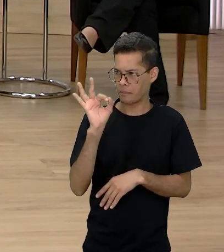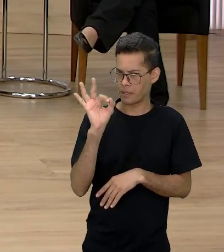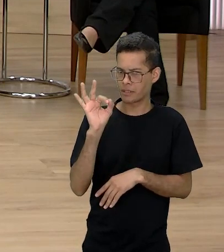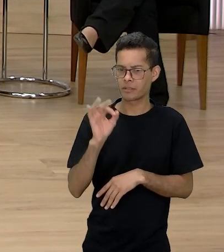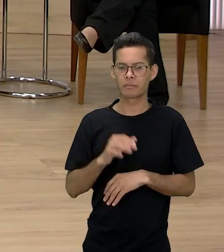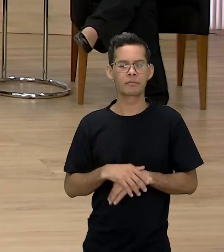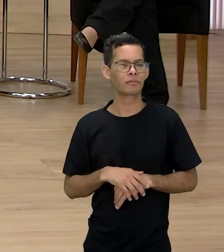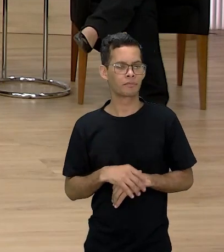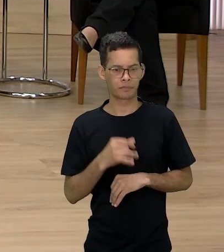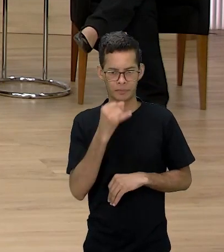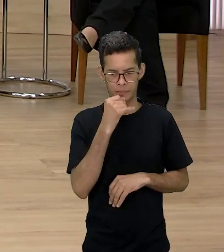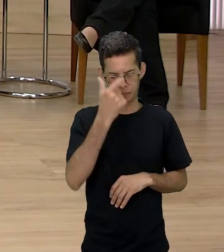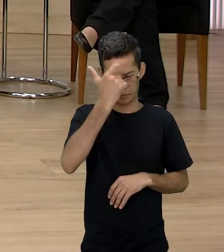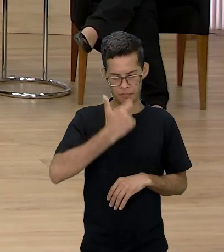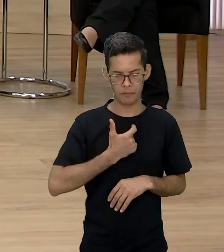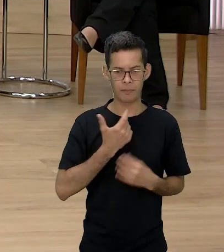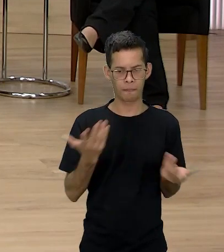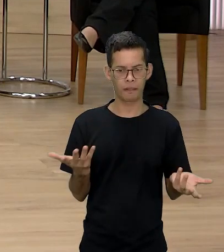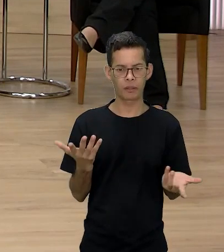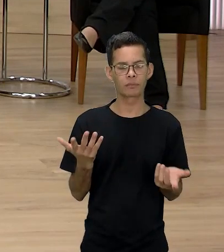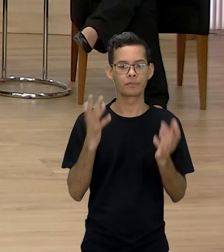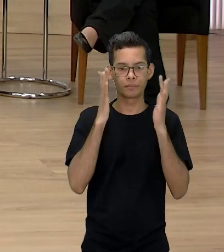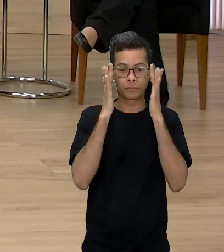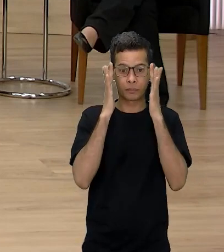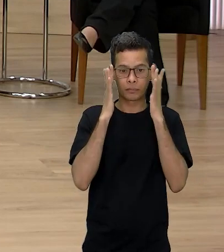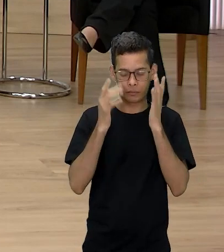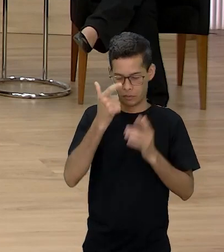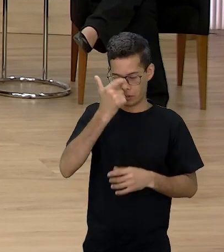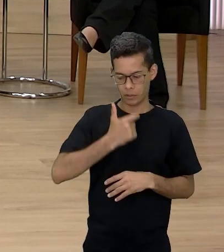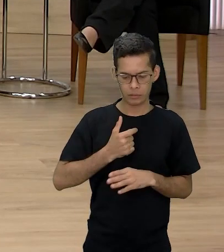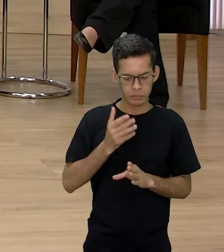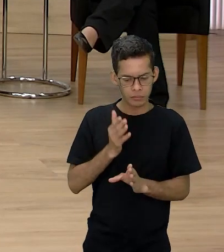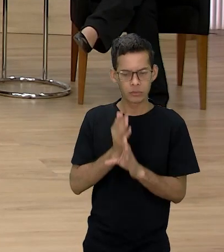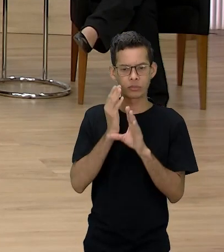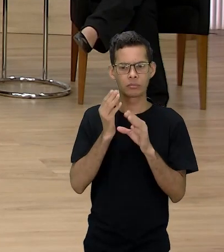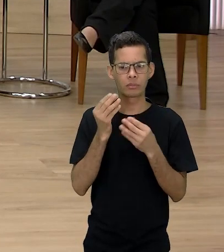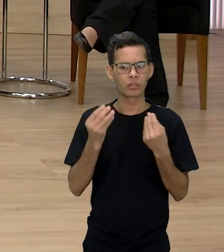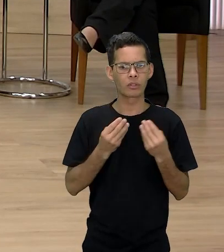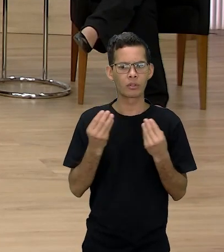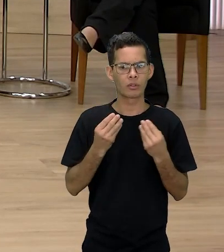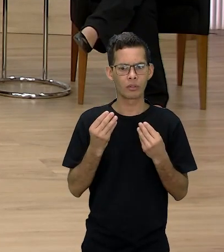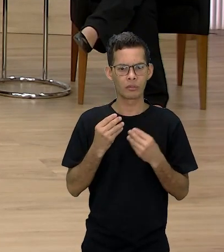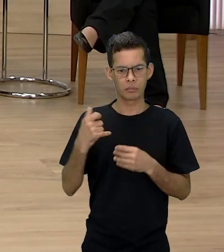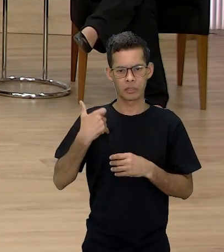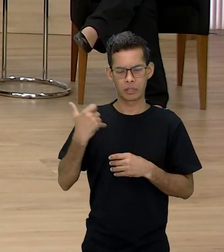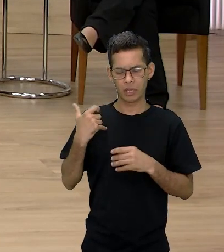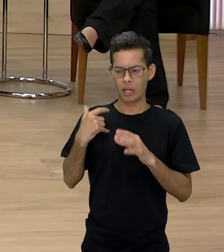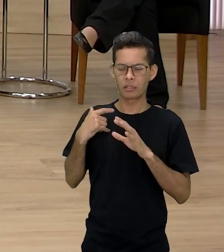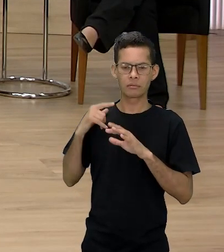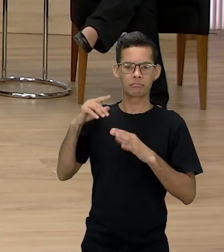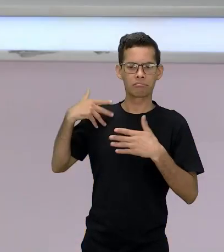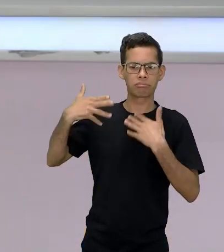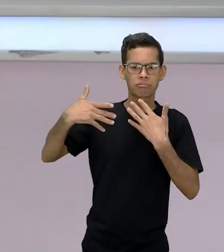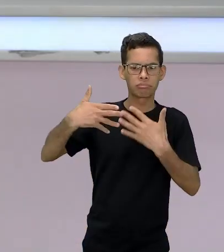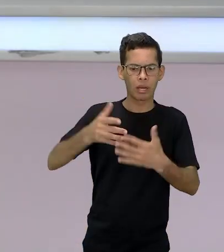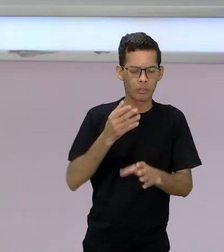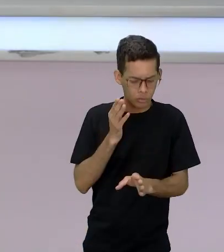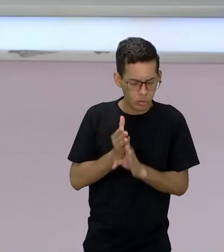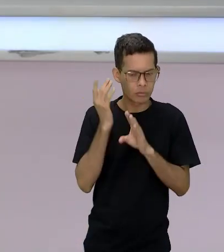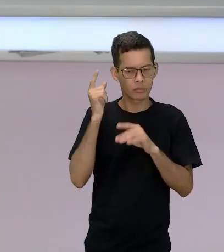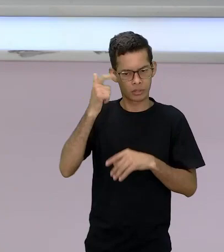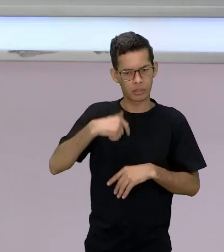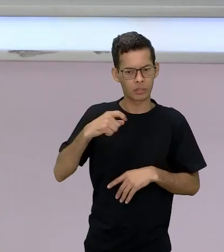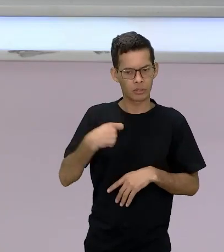Eu mesma, falando por mim, eu me descobri depois de uma certa idade. E essas